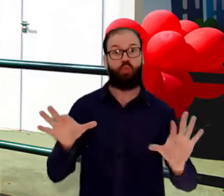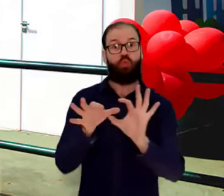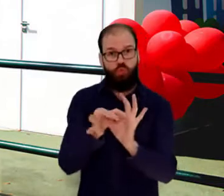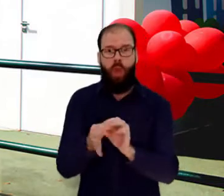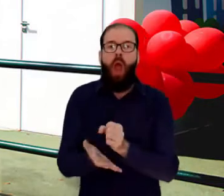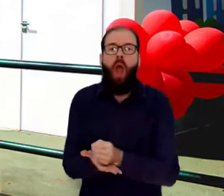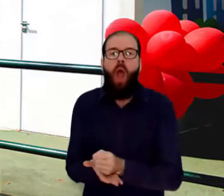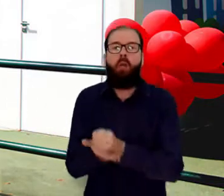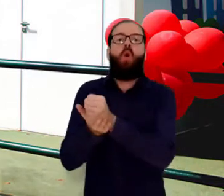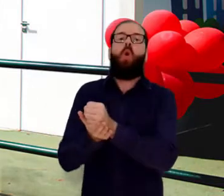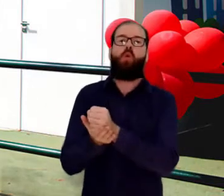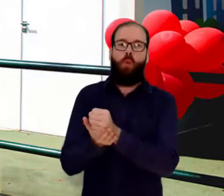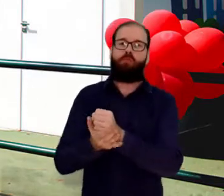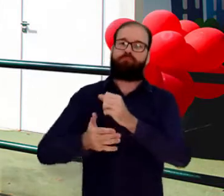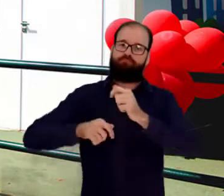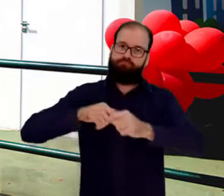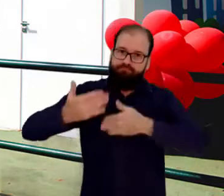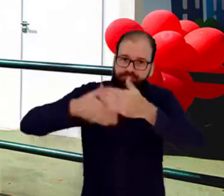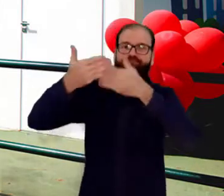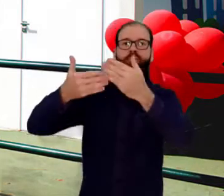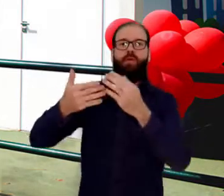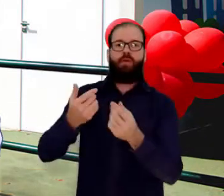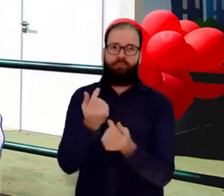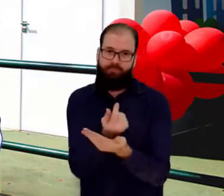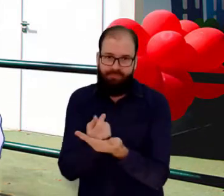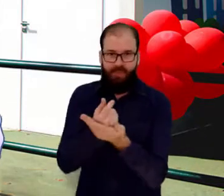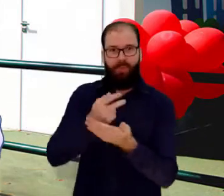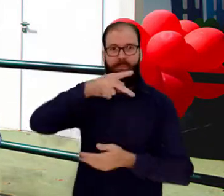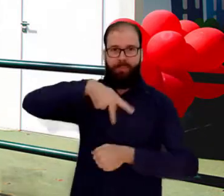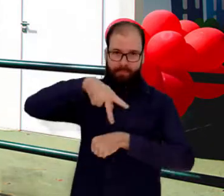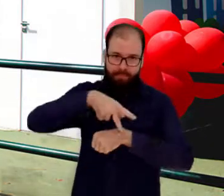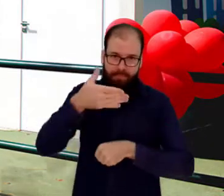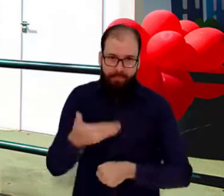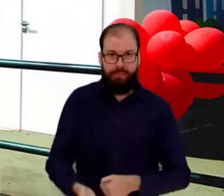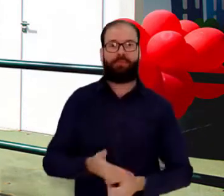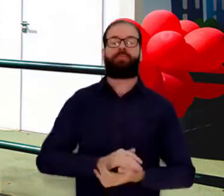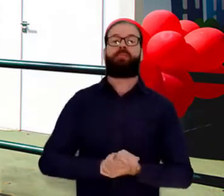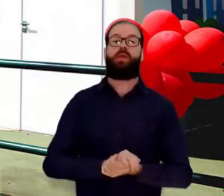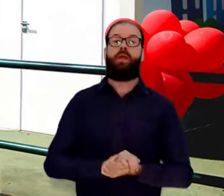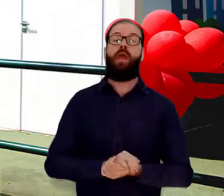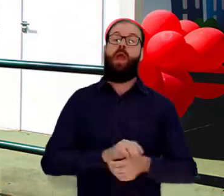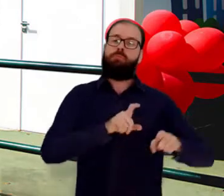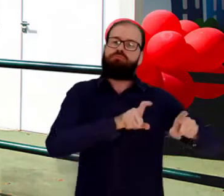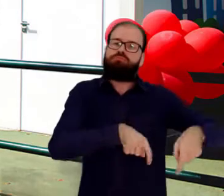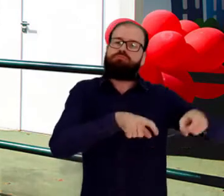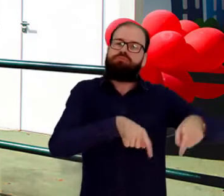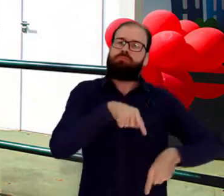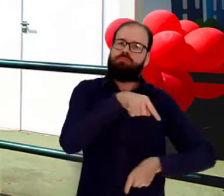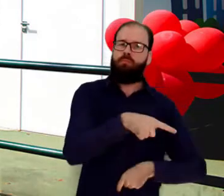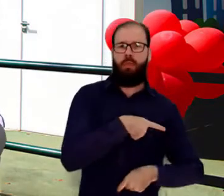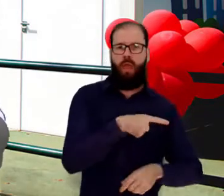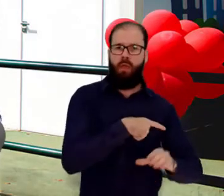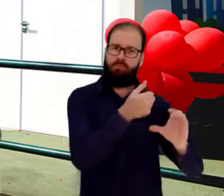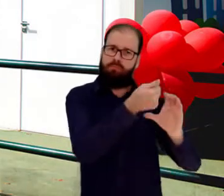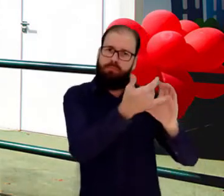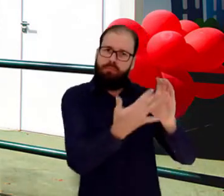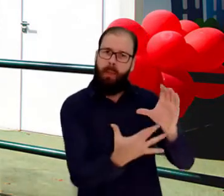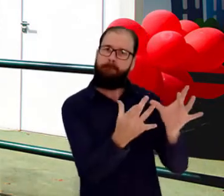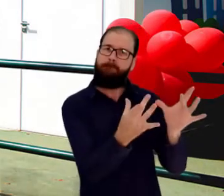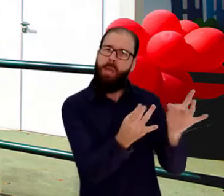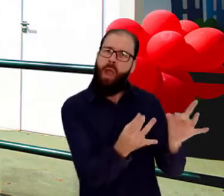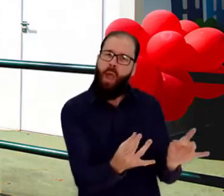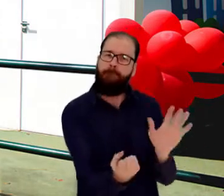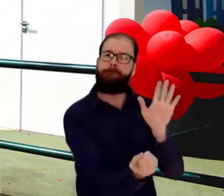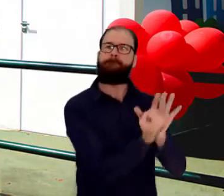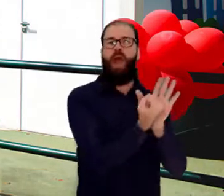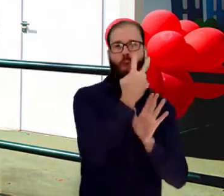juntos são responsáveis pela manutenção da economia do nosso país. Além disso, a vida no campo possui características marcantes da